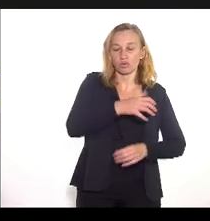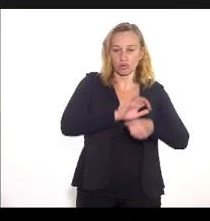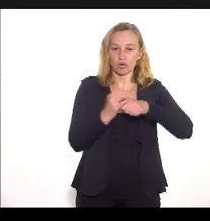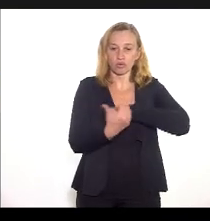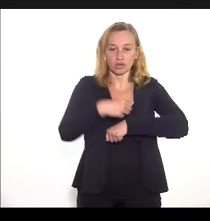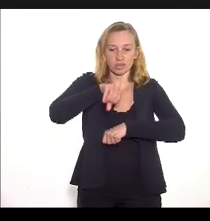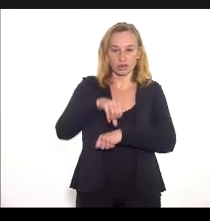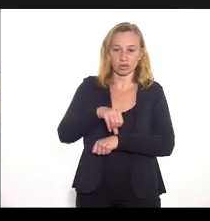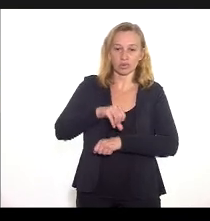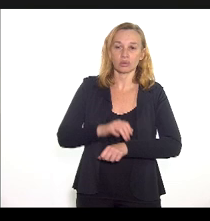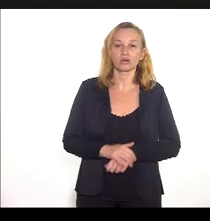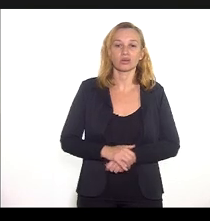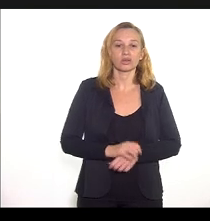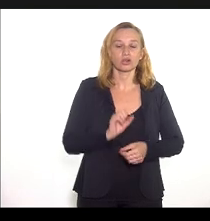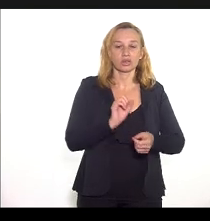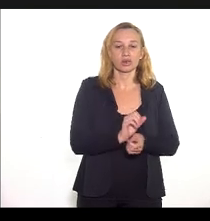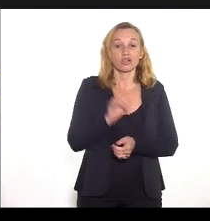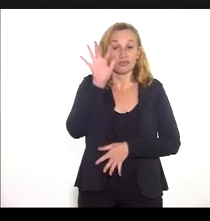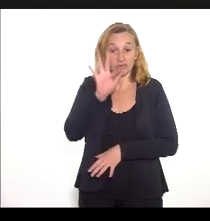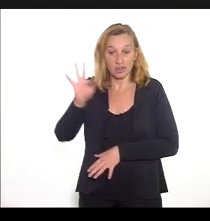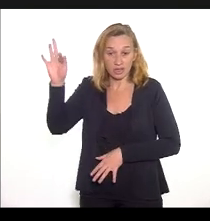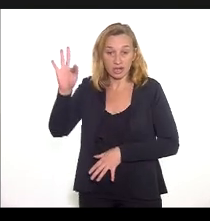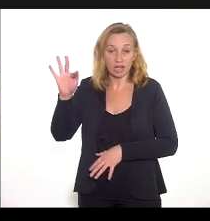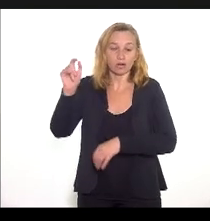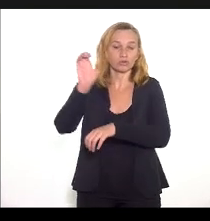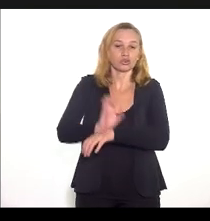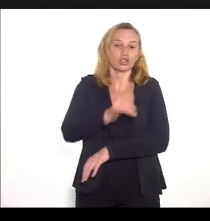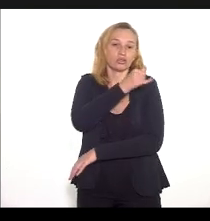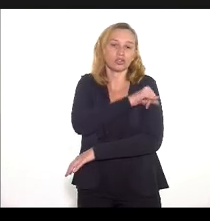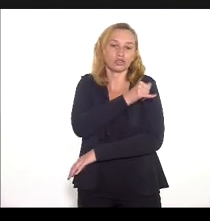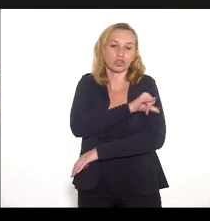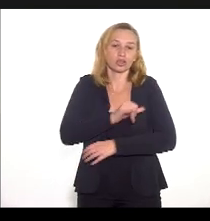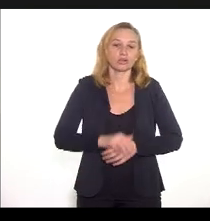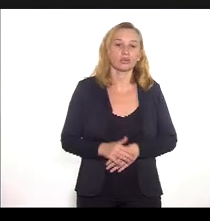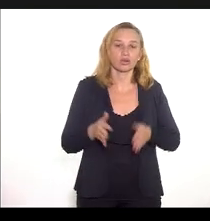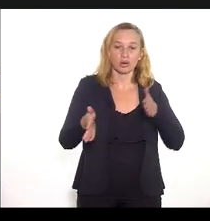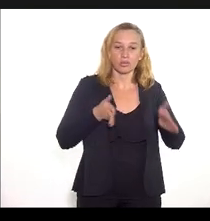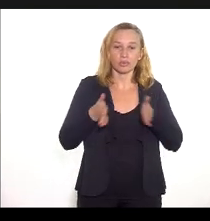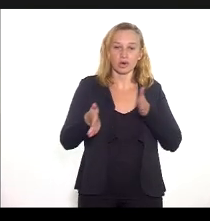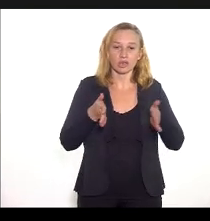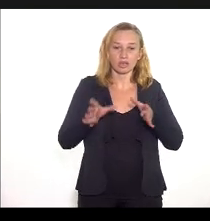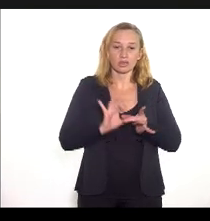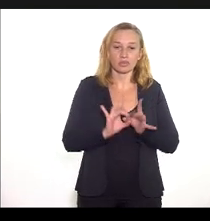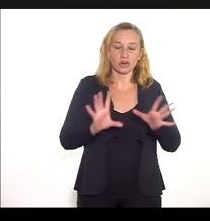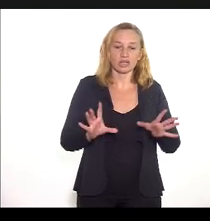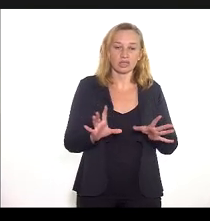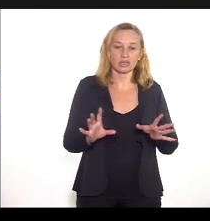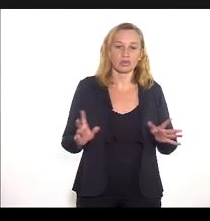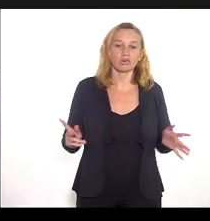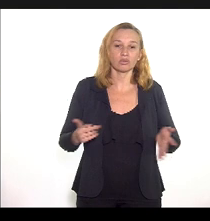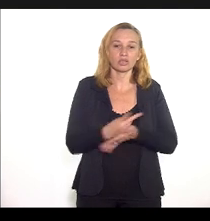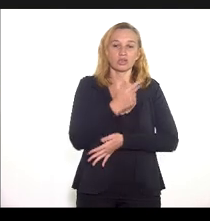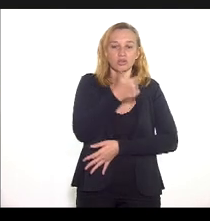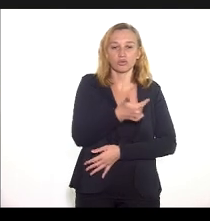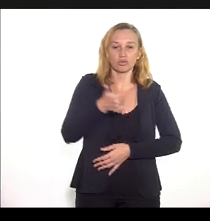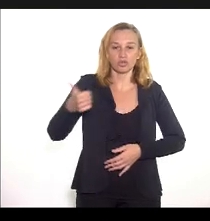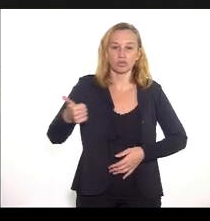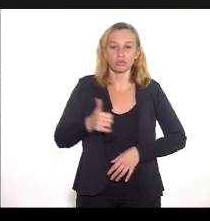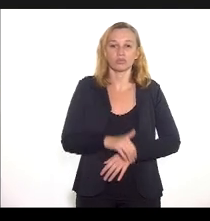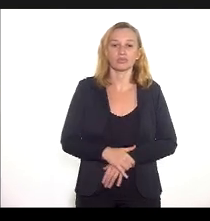pela esfera federal no estado do Rio de Janeiro por período de autorização realizada em 2021.